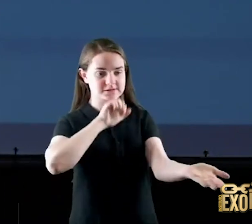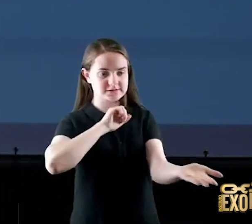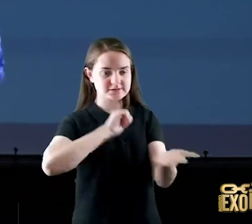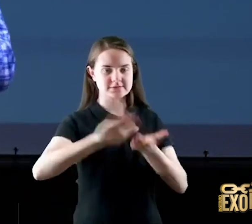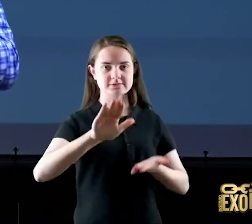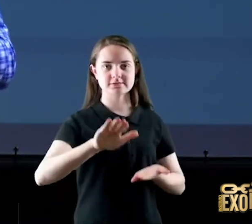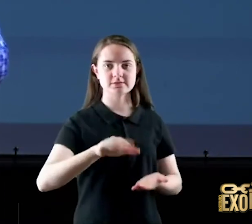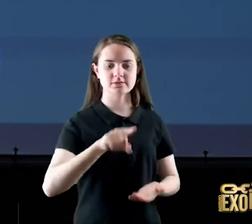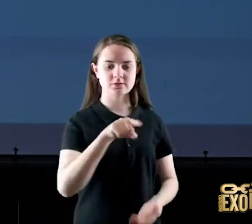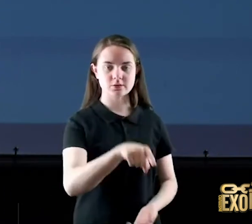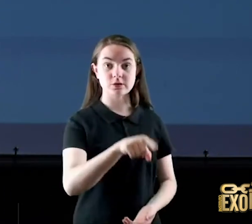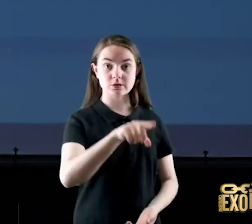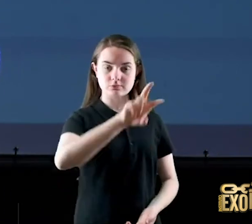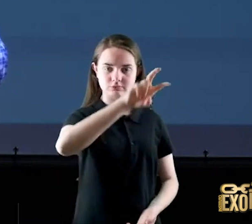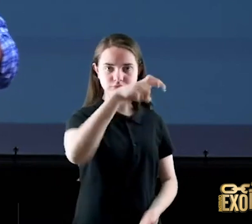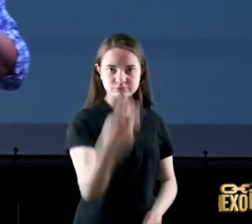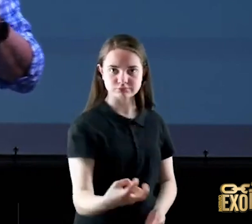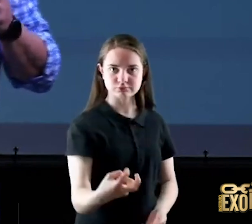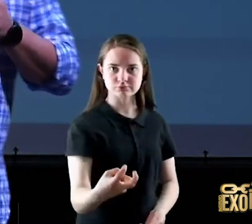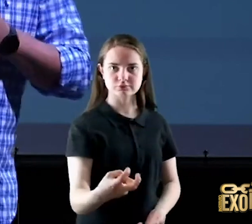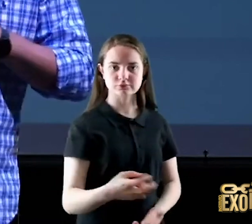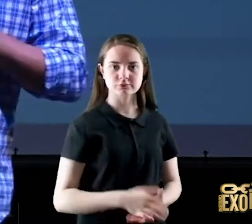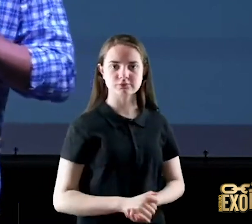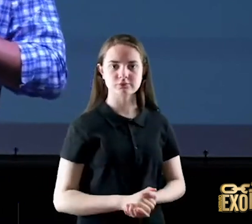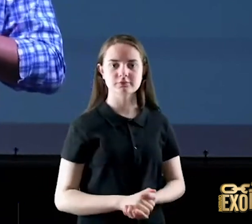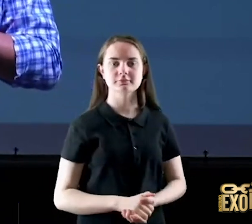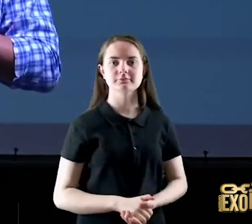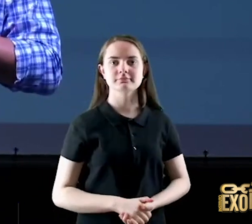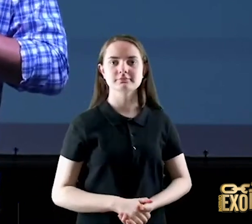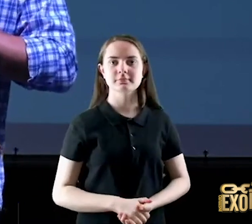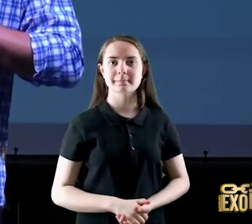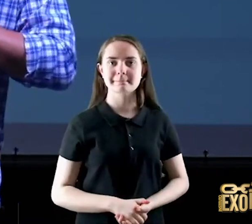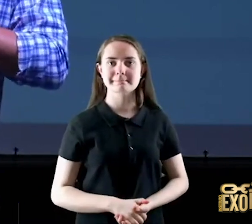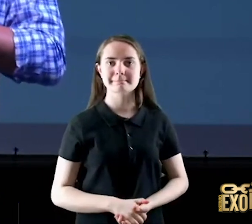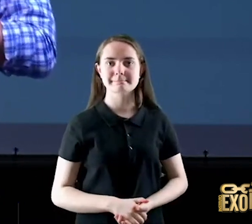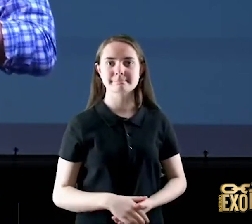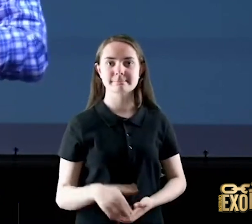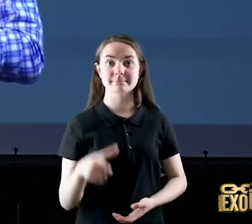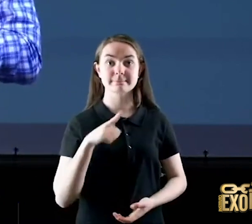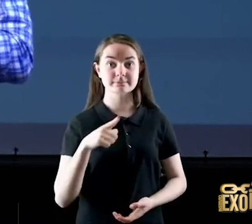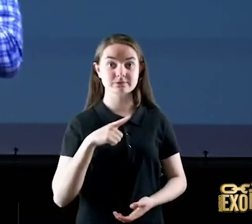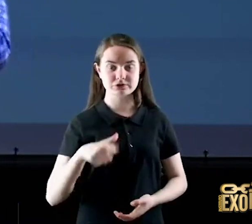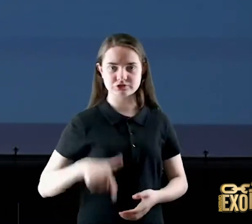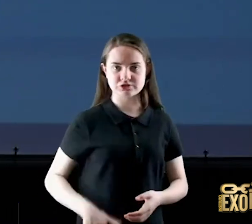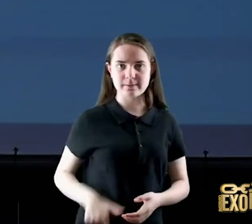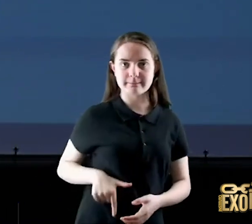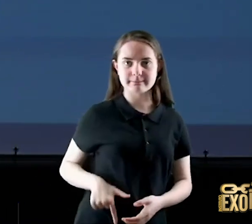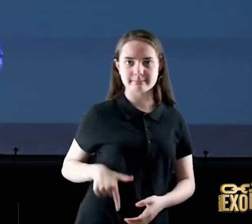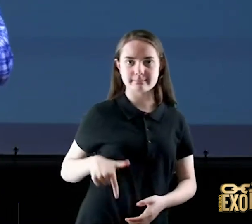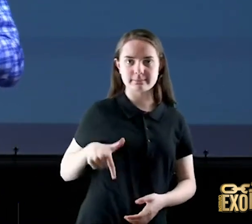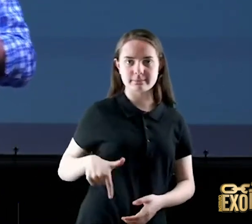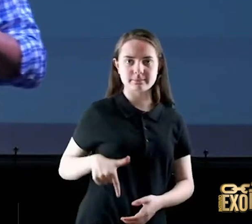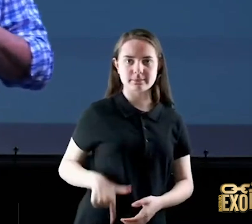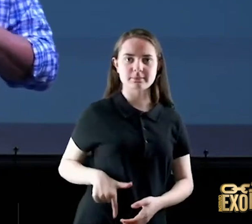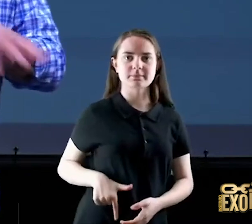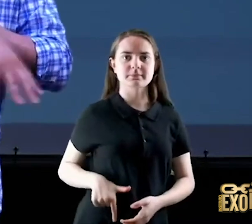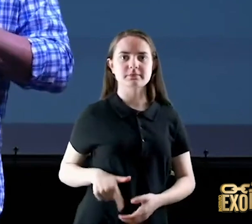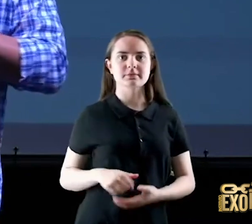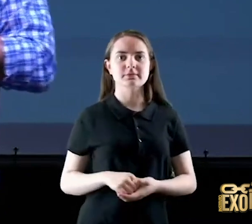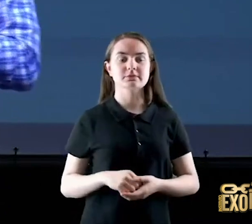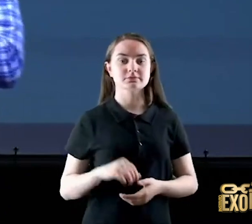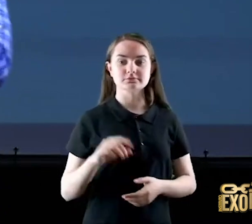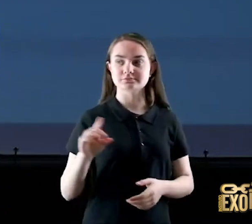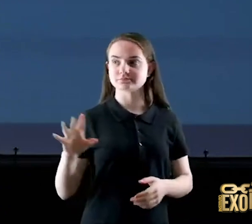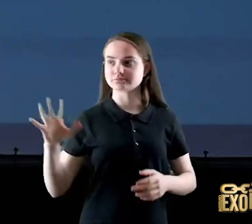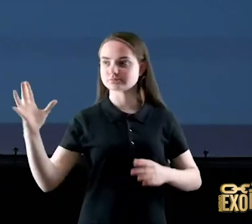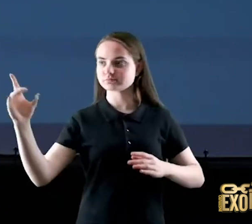de Jesus aquele moço caiu de costas ele estava armado o revólver dele estava na cintura caiu os diáconos já